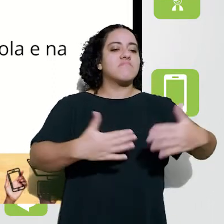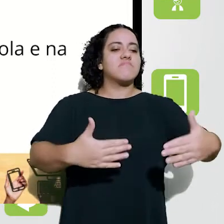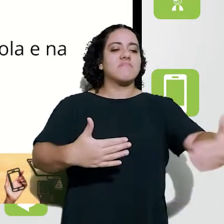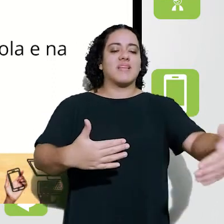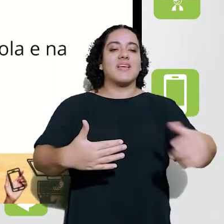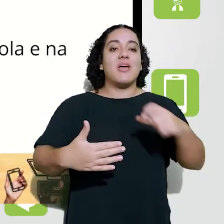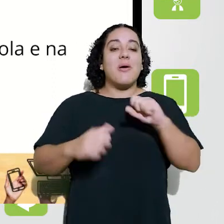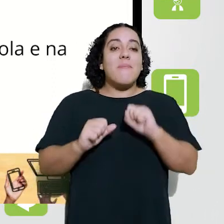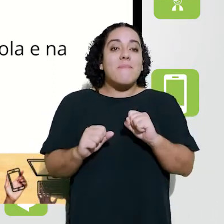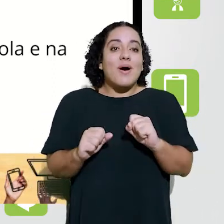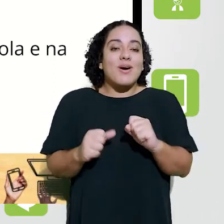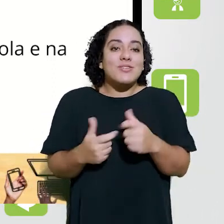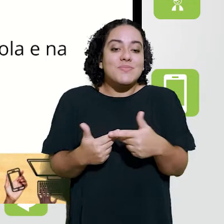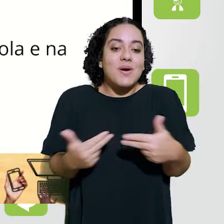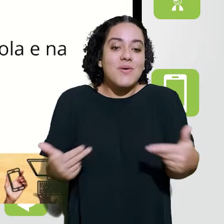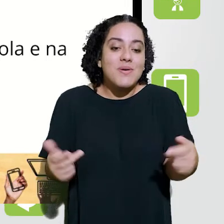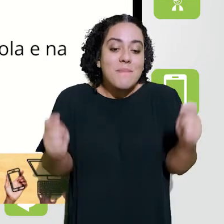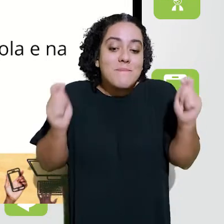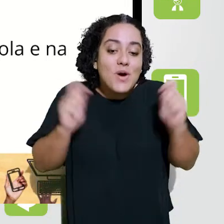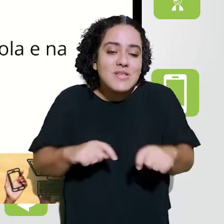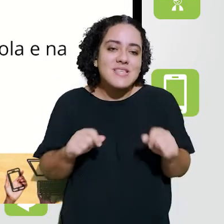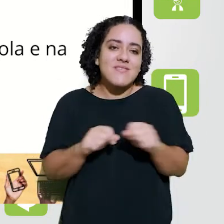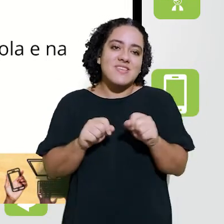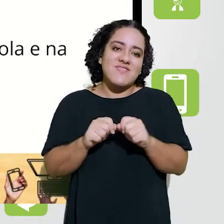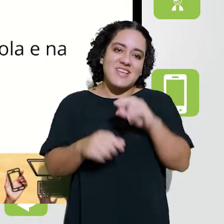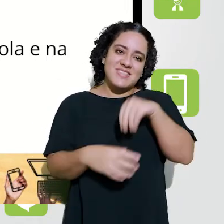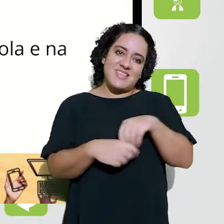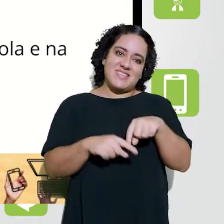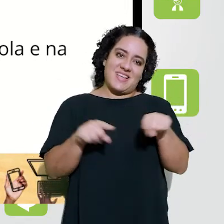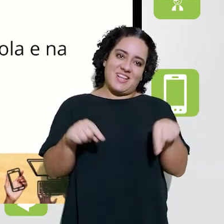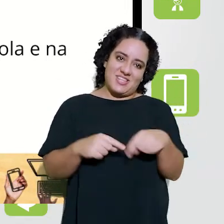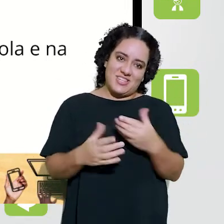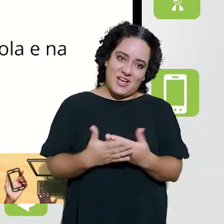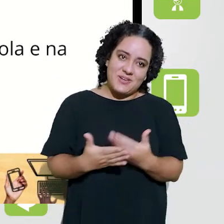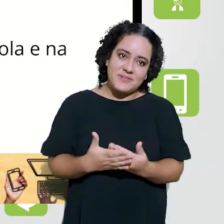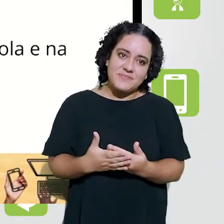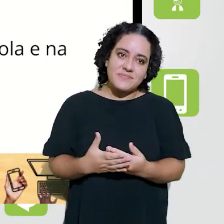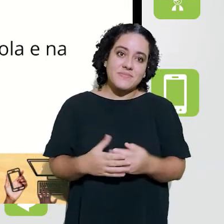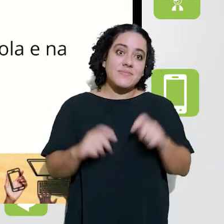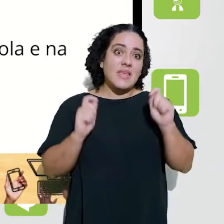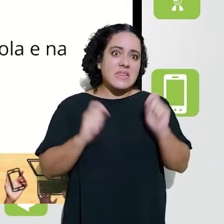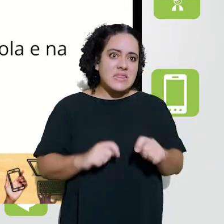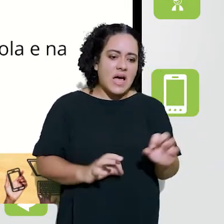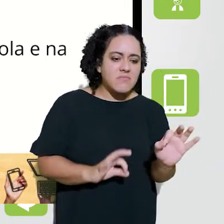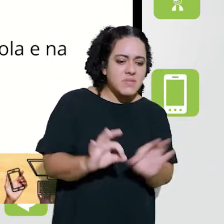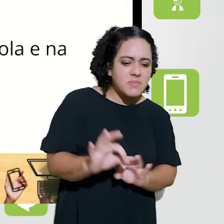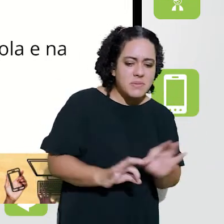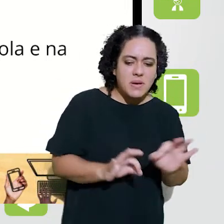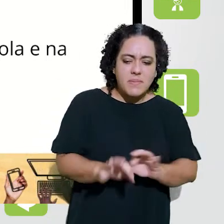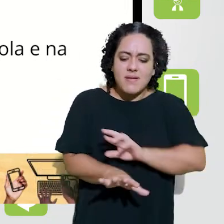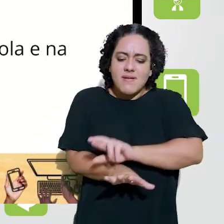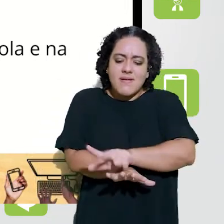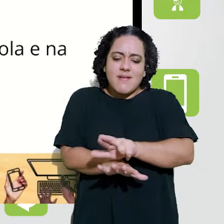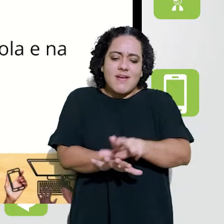se tornar algo representado, e, consequentemente, pode se tornar algo possível de ser